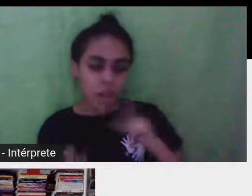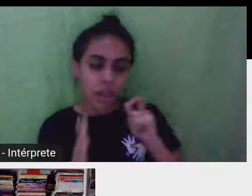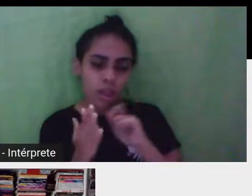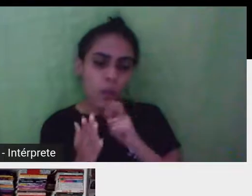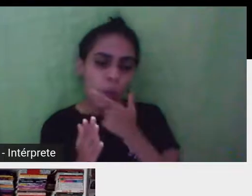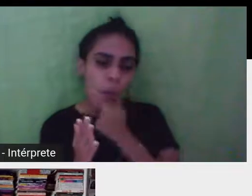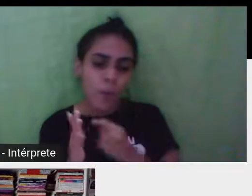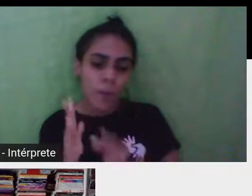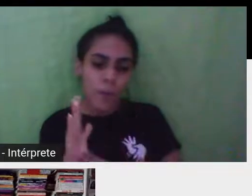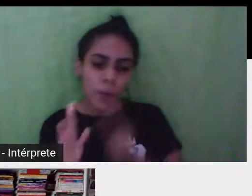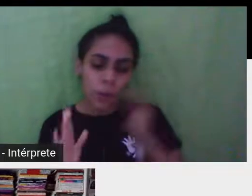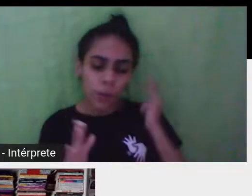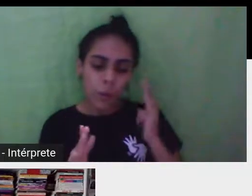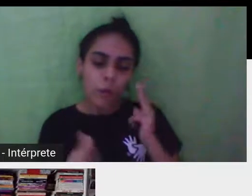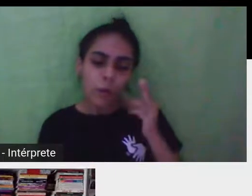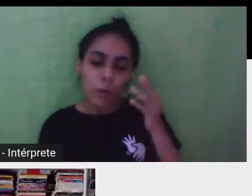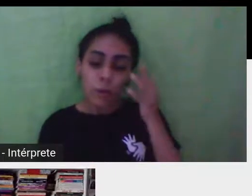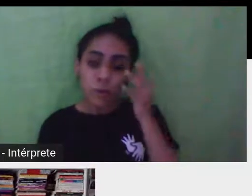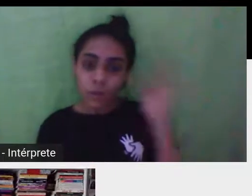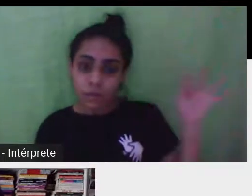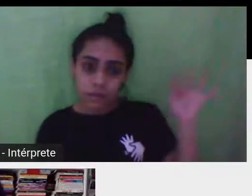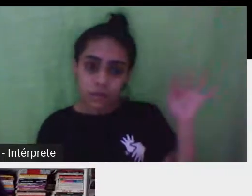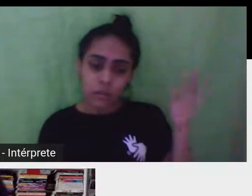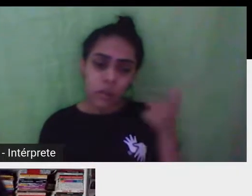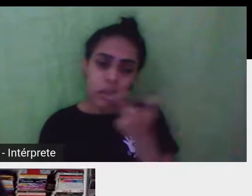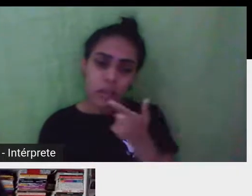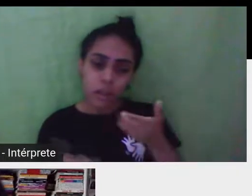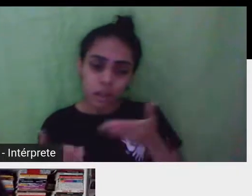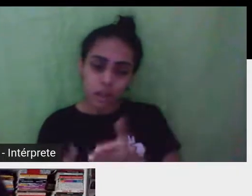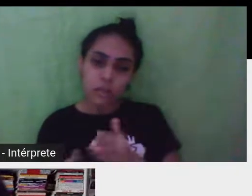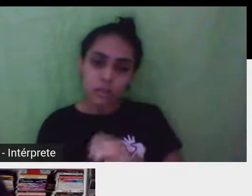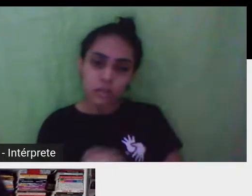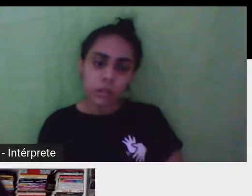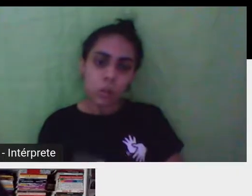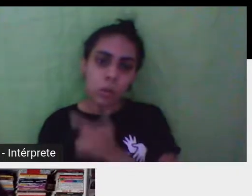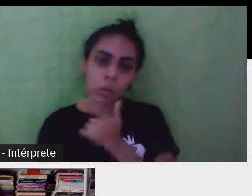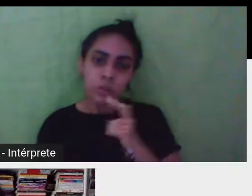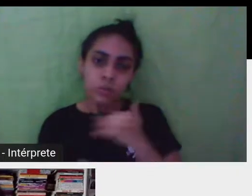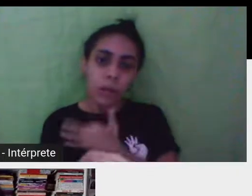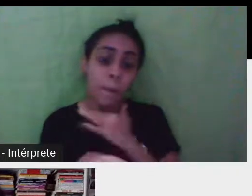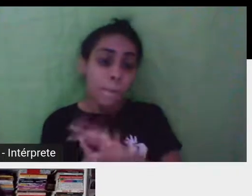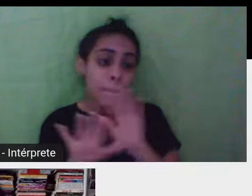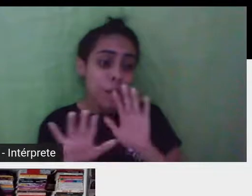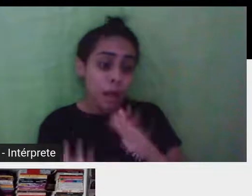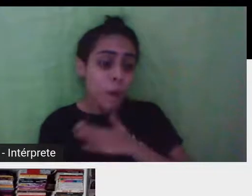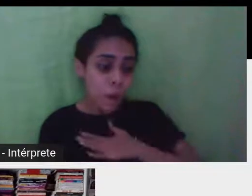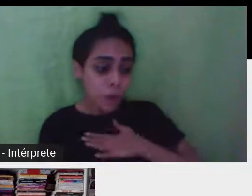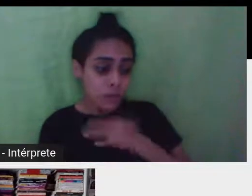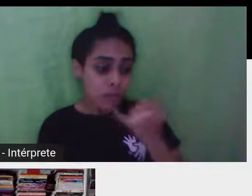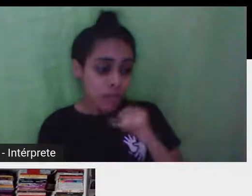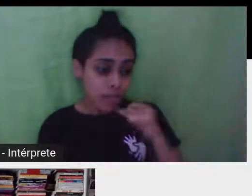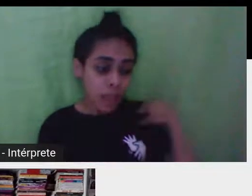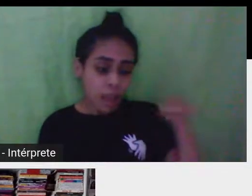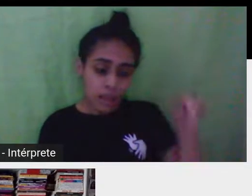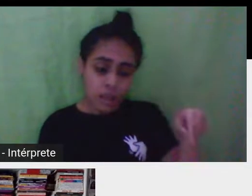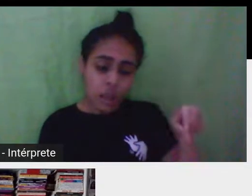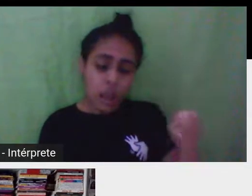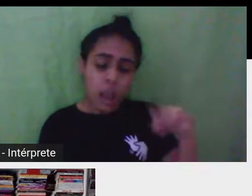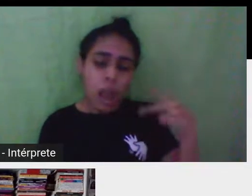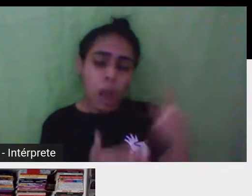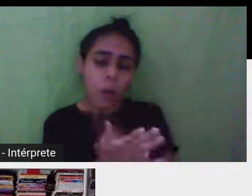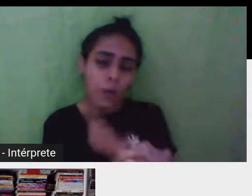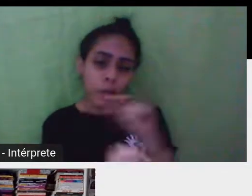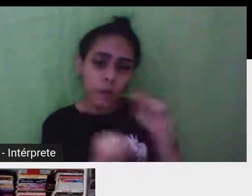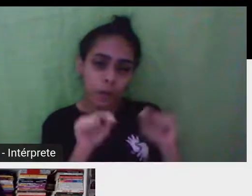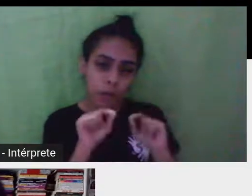nasceu em Grenoble, né, e era apaixonado pela Itália. E essa síndrome é como